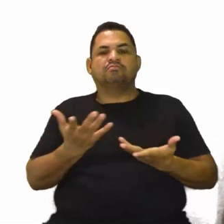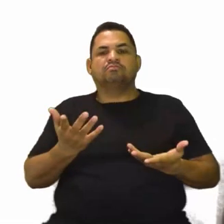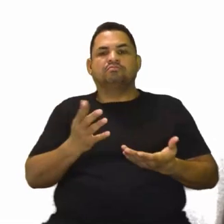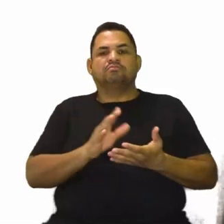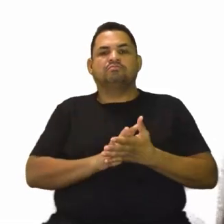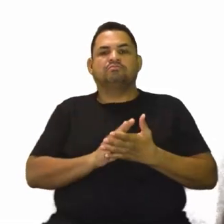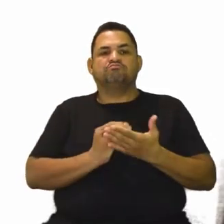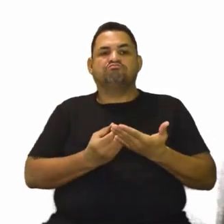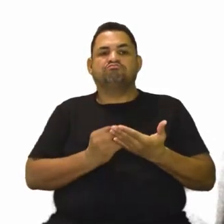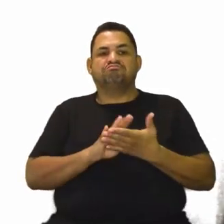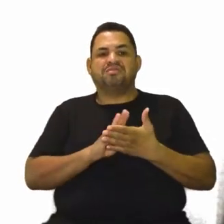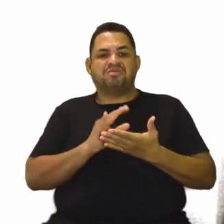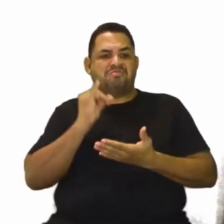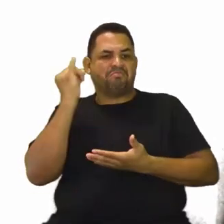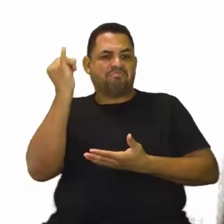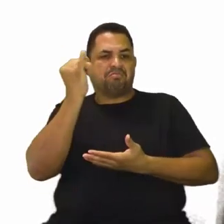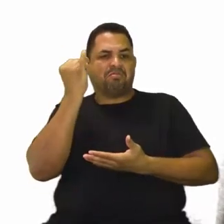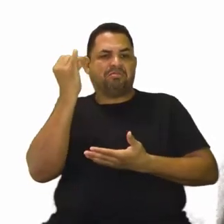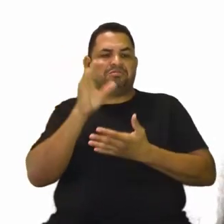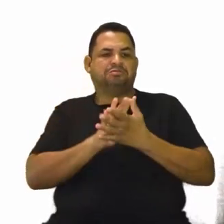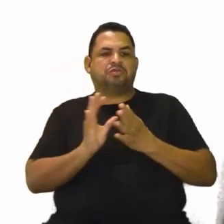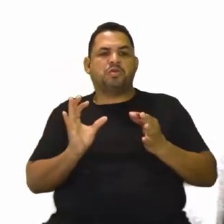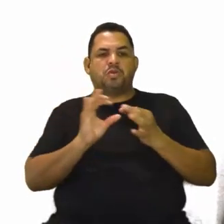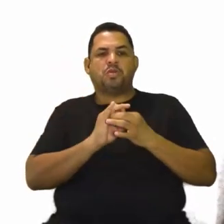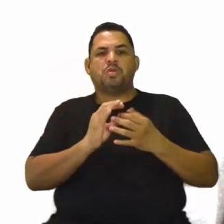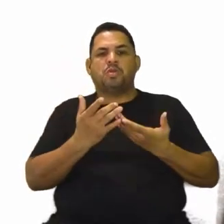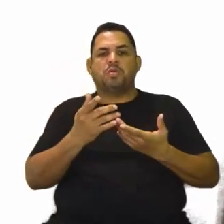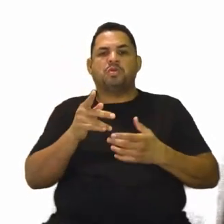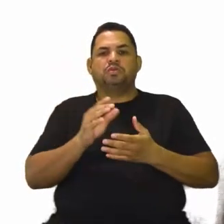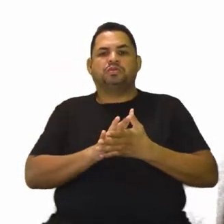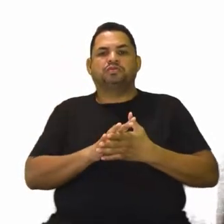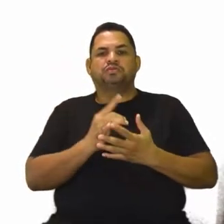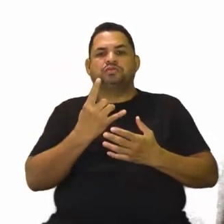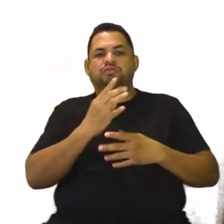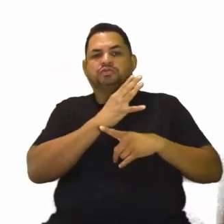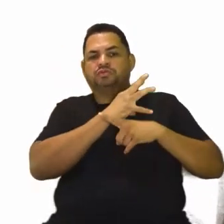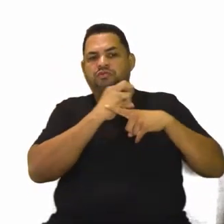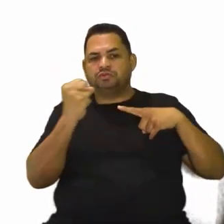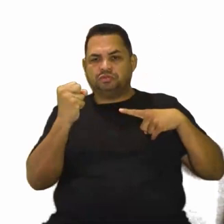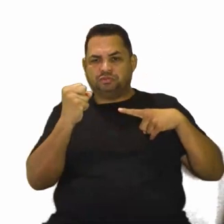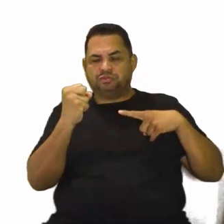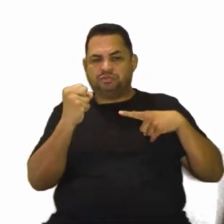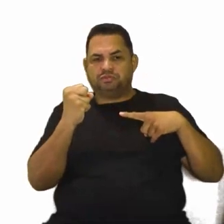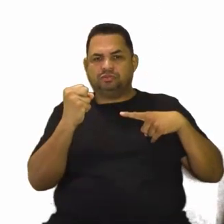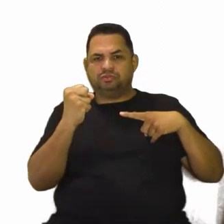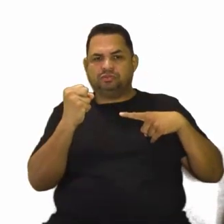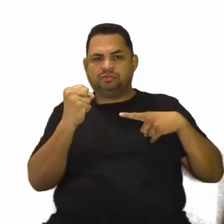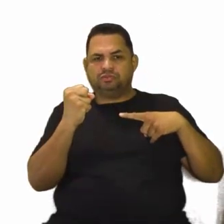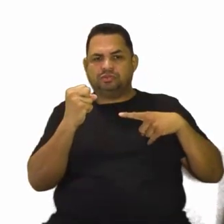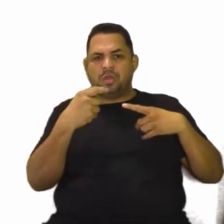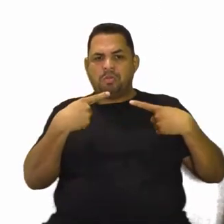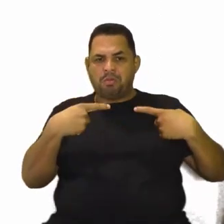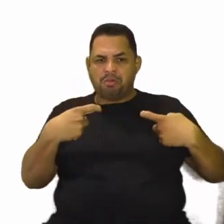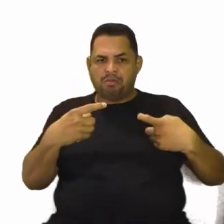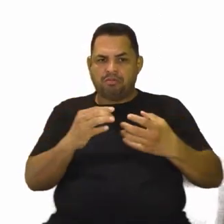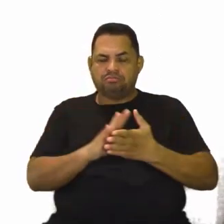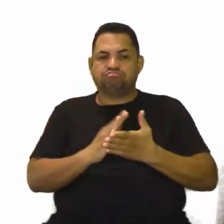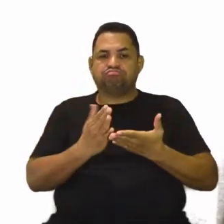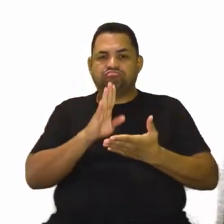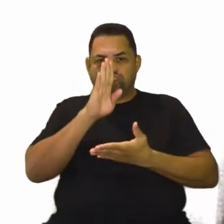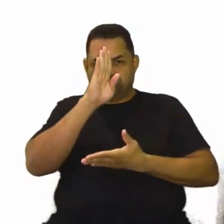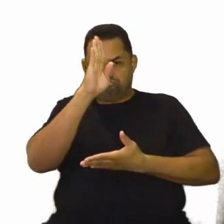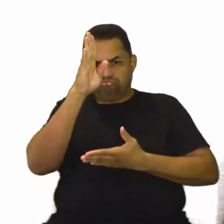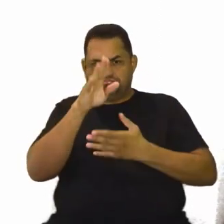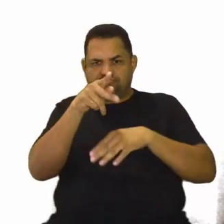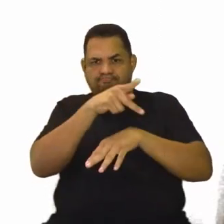destacaram-se no contexto internacional como um dos vencedores do conflito e como